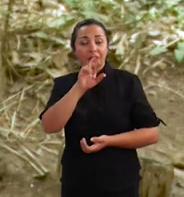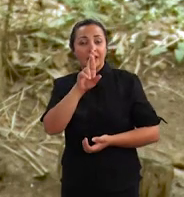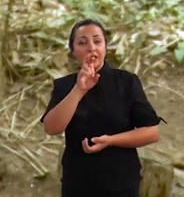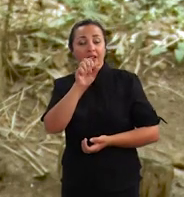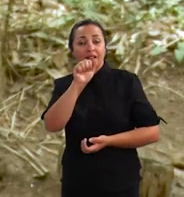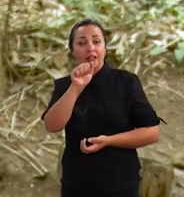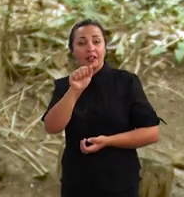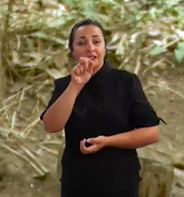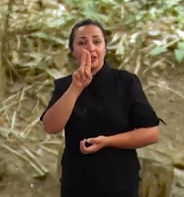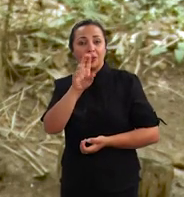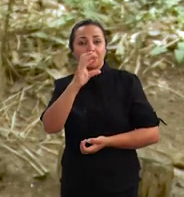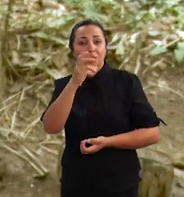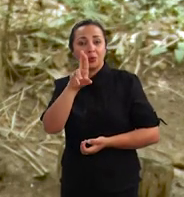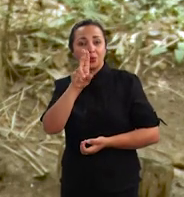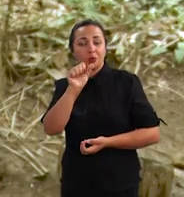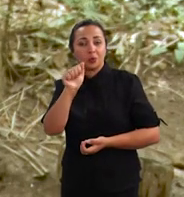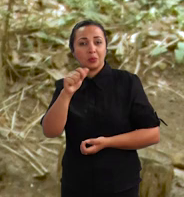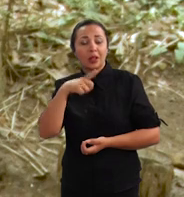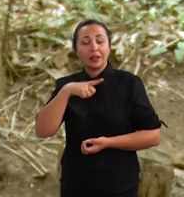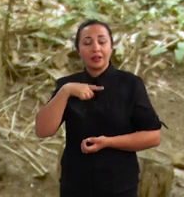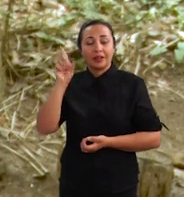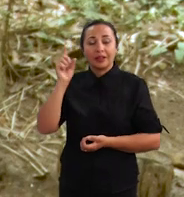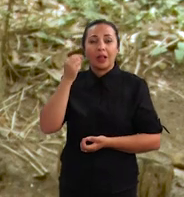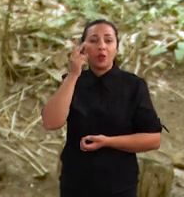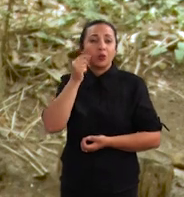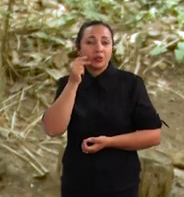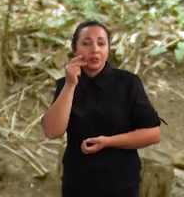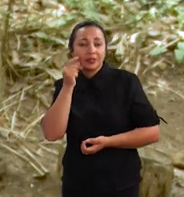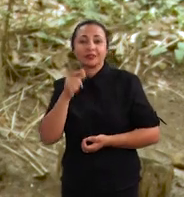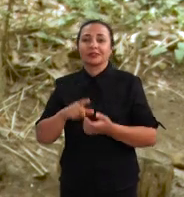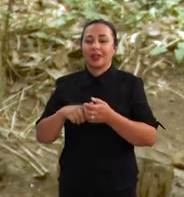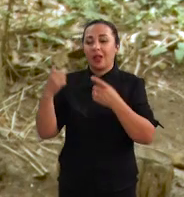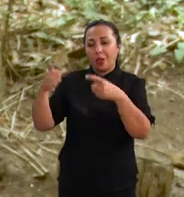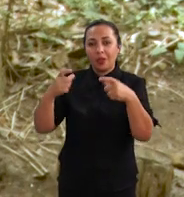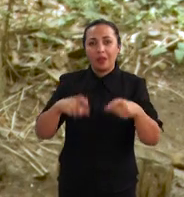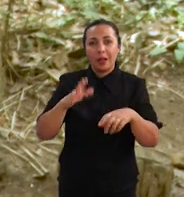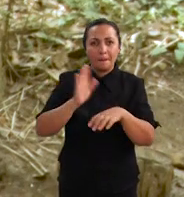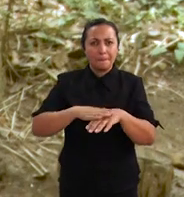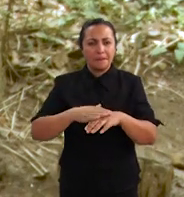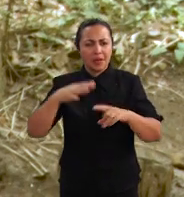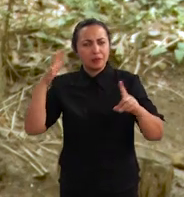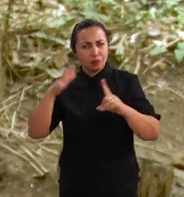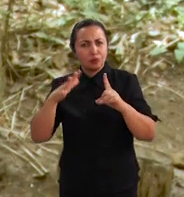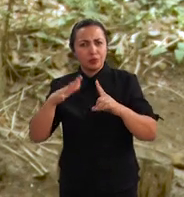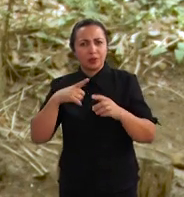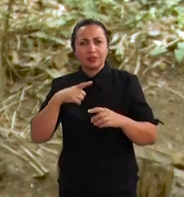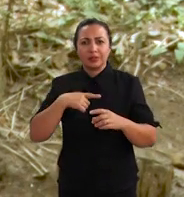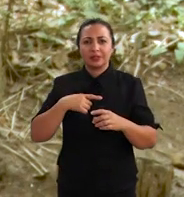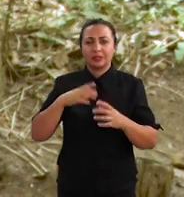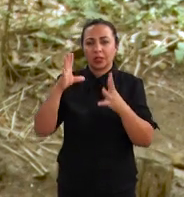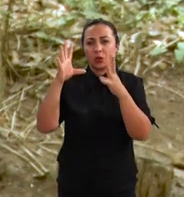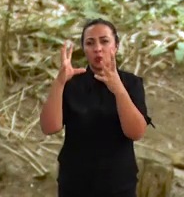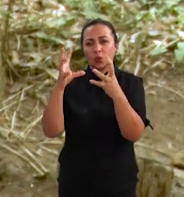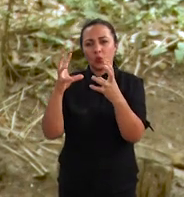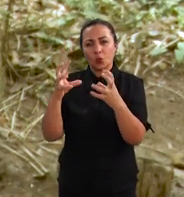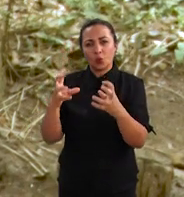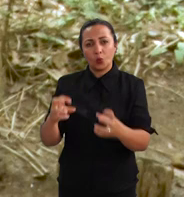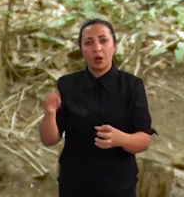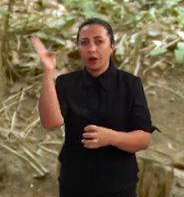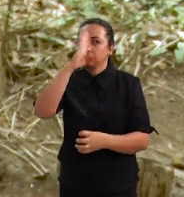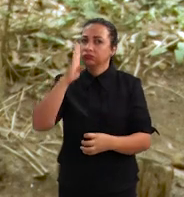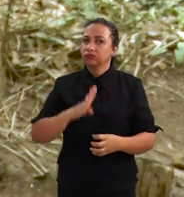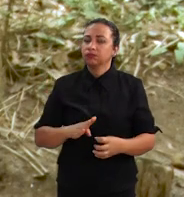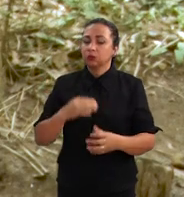Irá o Suba, município localizado no interior do Ceará, é uma das localidades mais afetadas pelo processo de